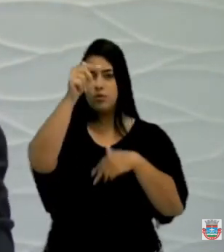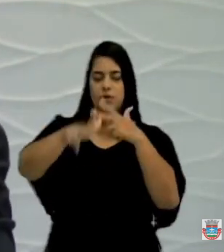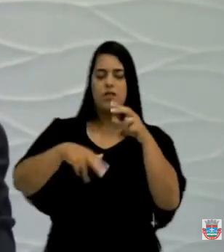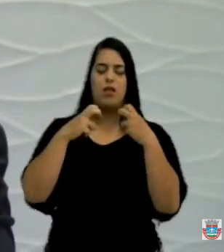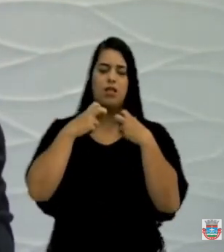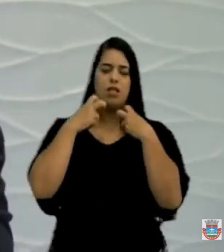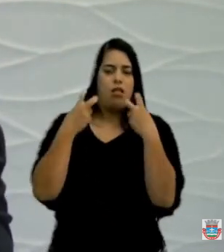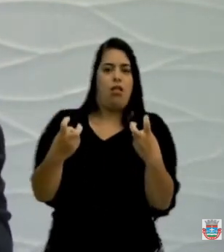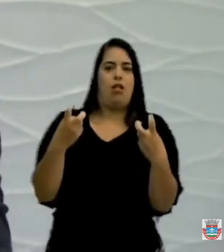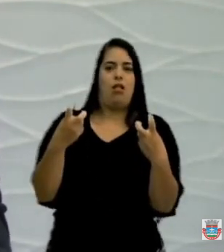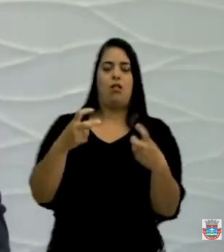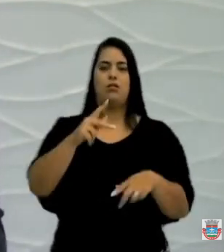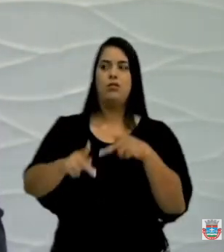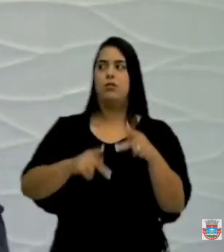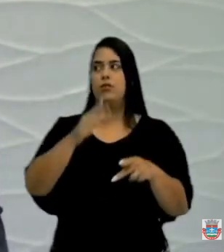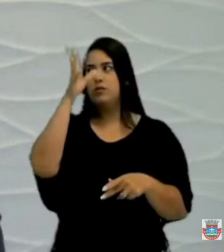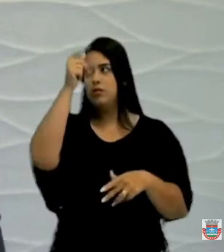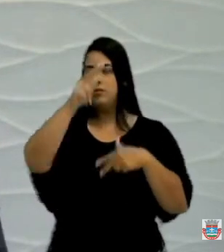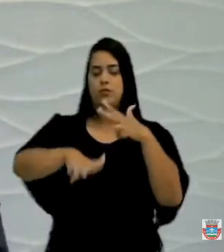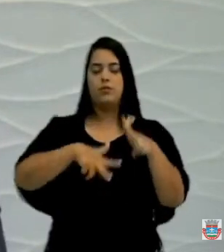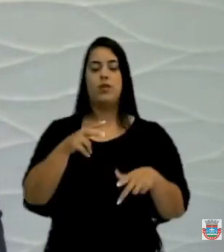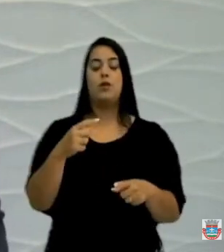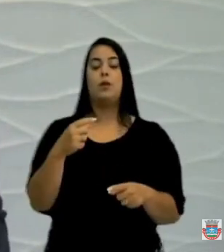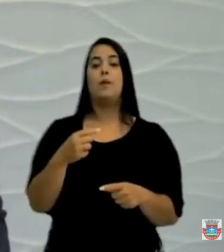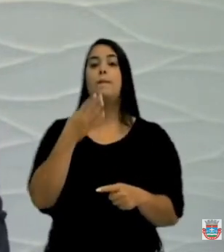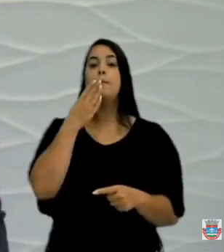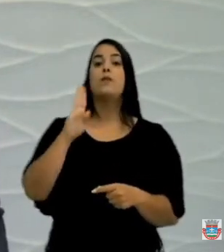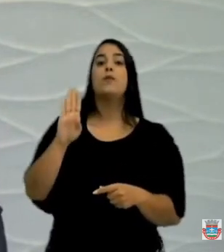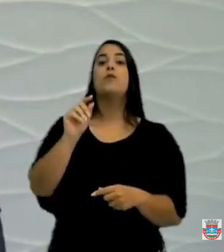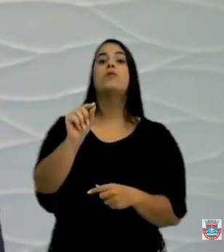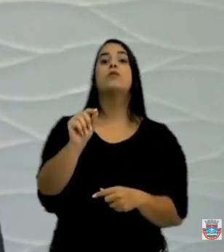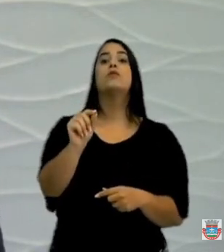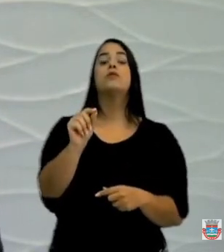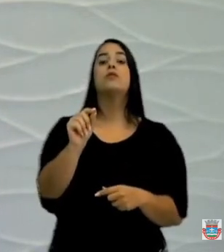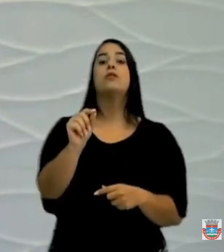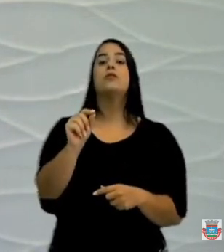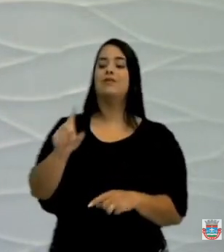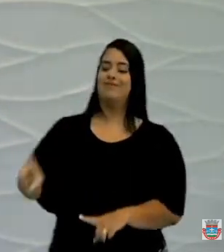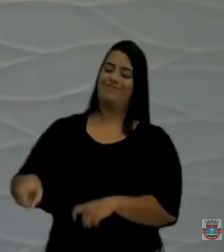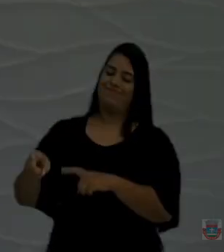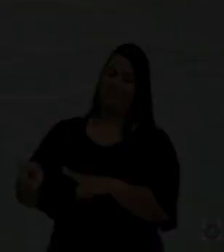povo de São Metuna e a grita principalmente do pessoal que reside na zona rural.